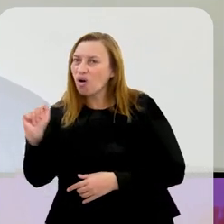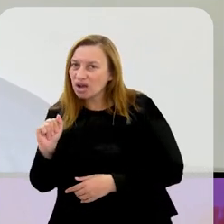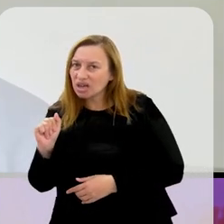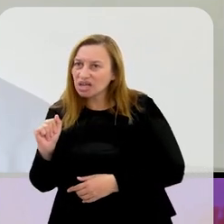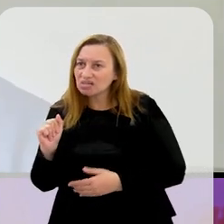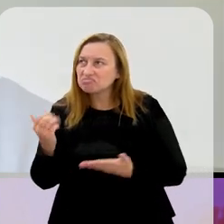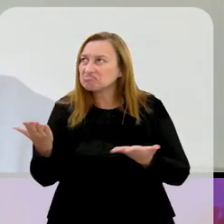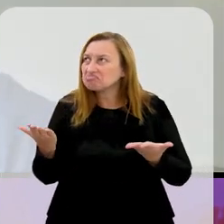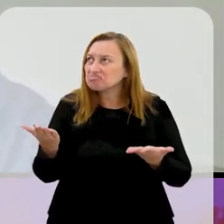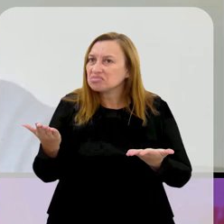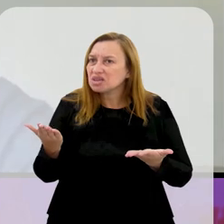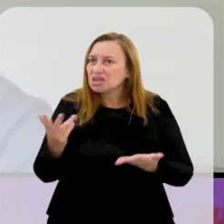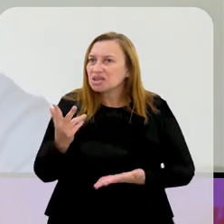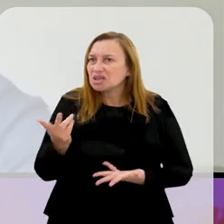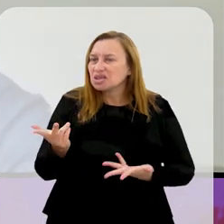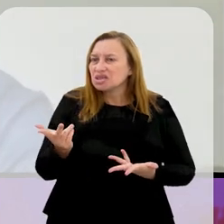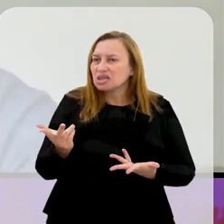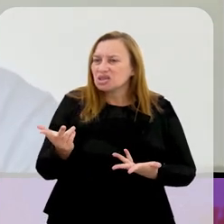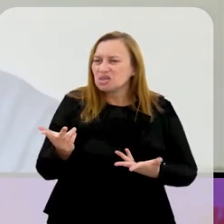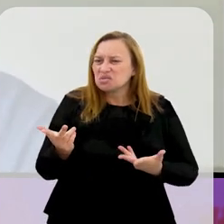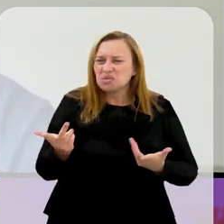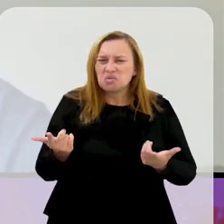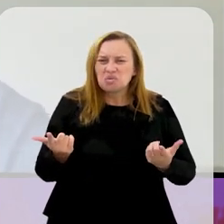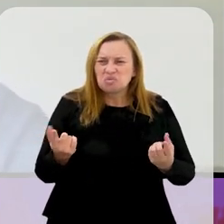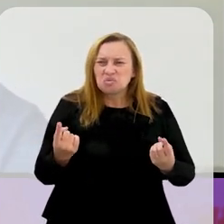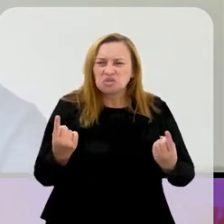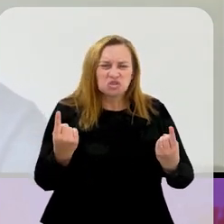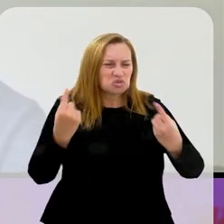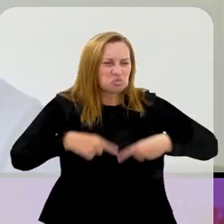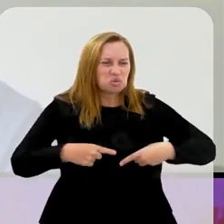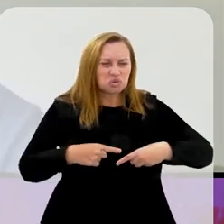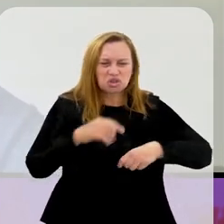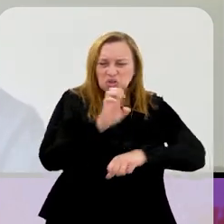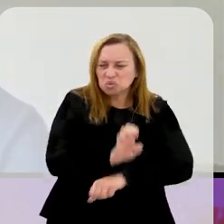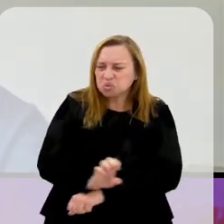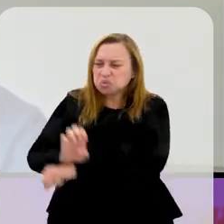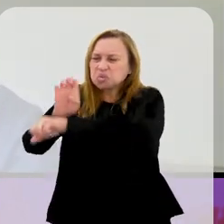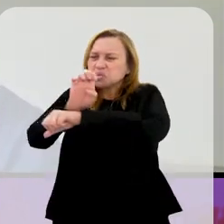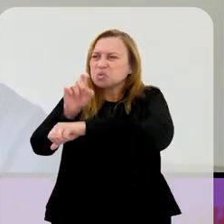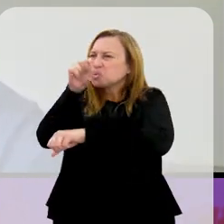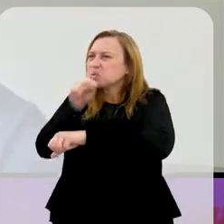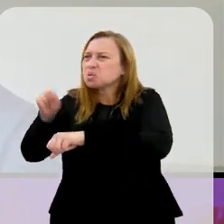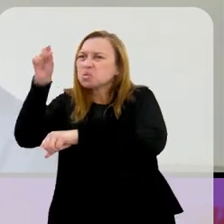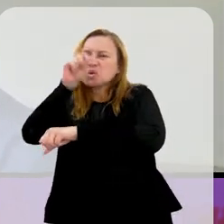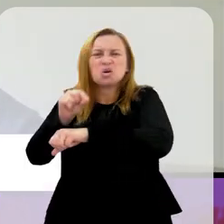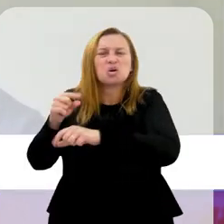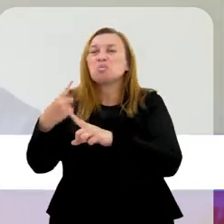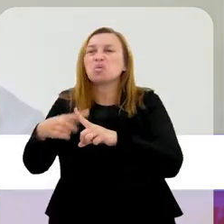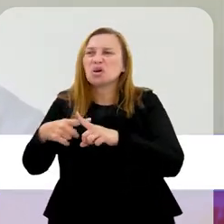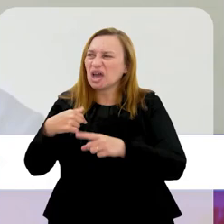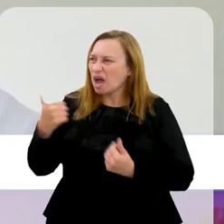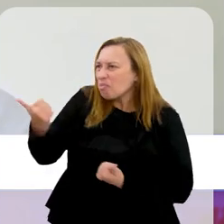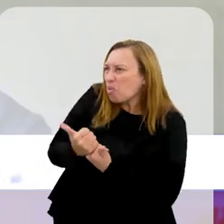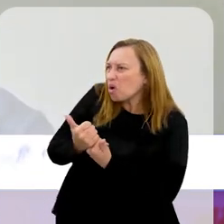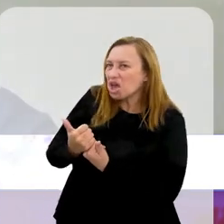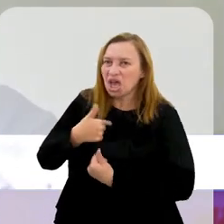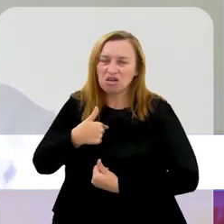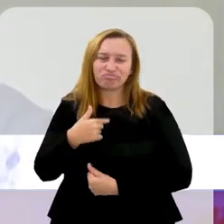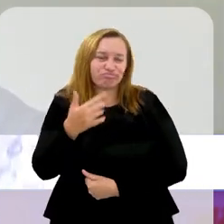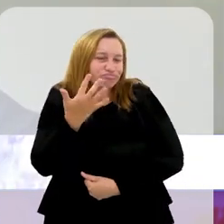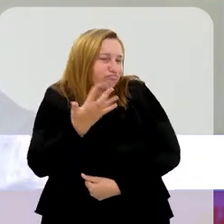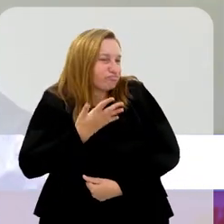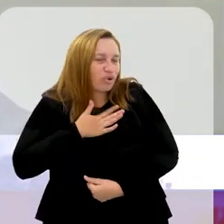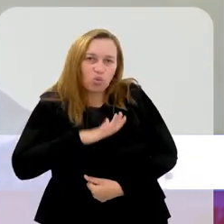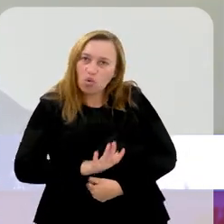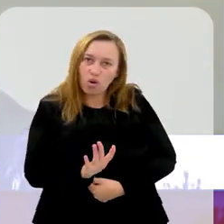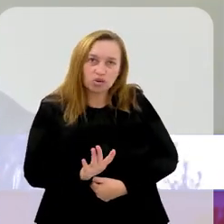o campeonato disputado em outros estados. E por quê? A gente apoia... Eu também não